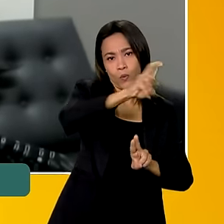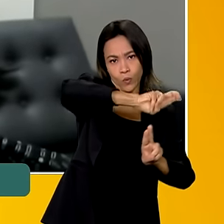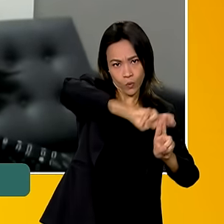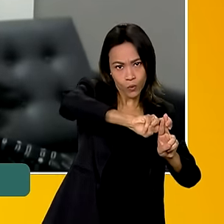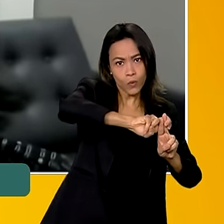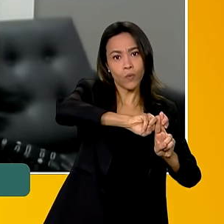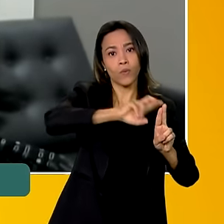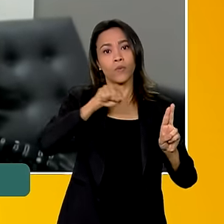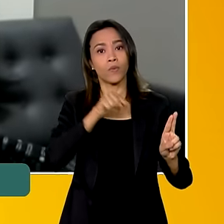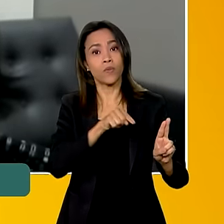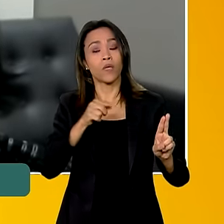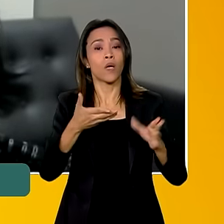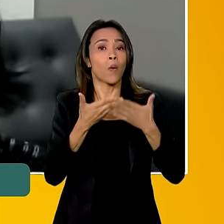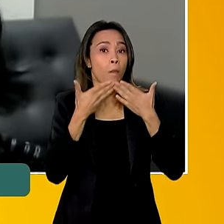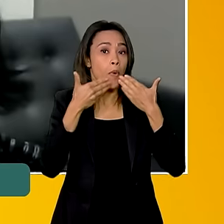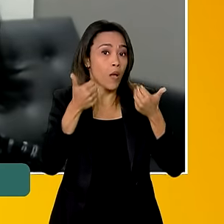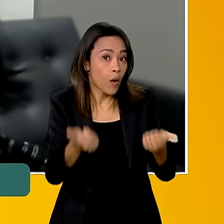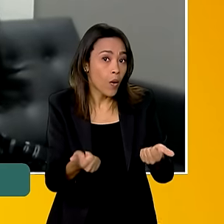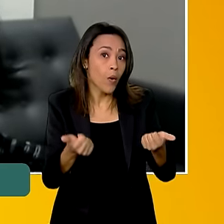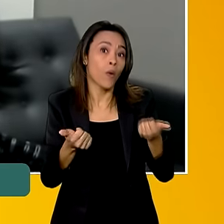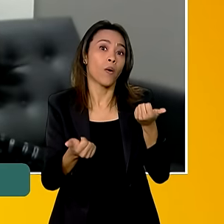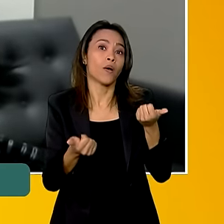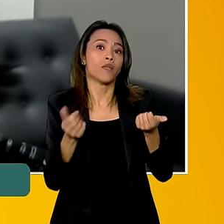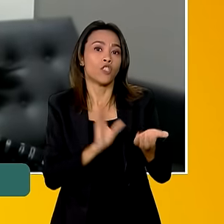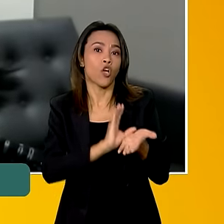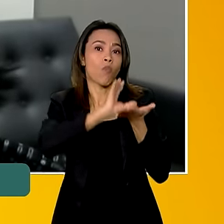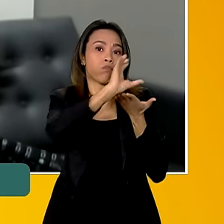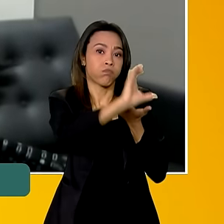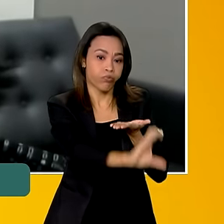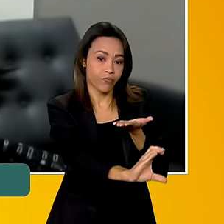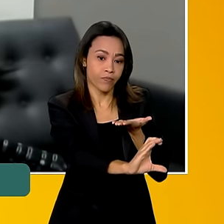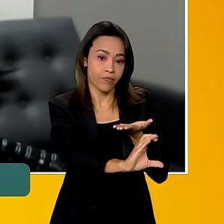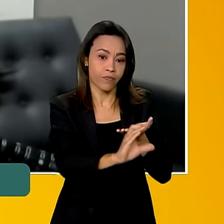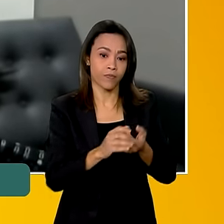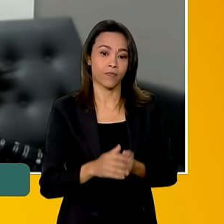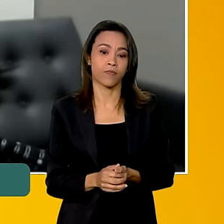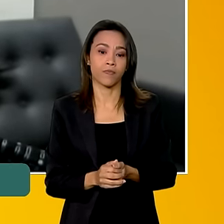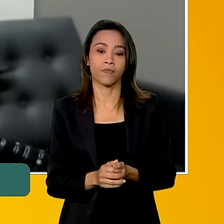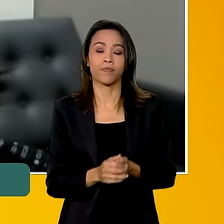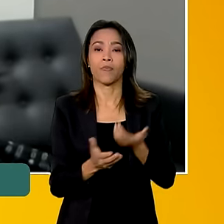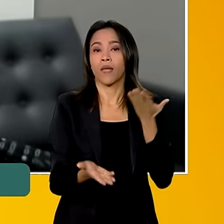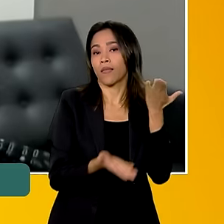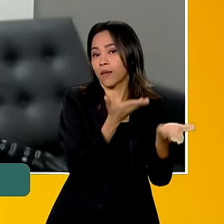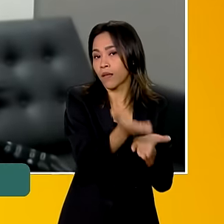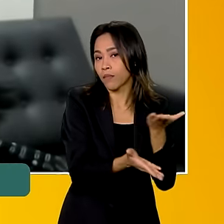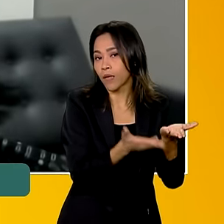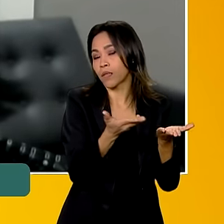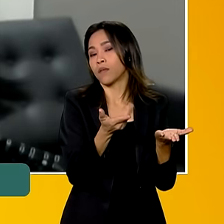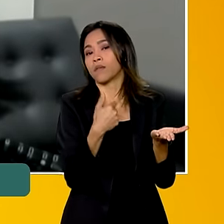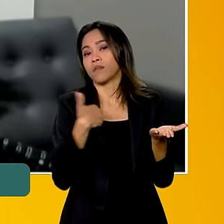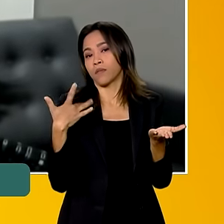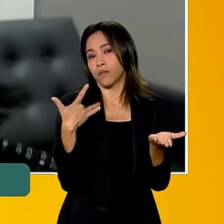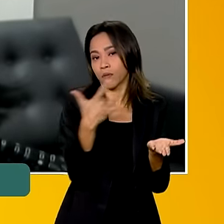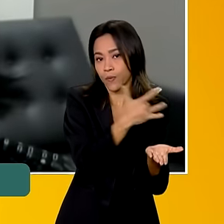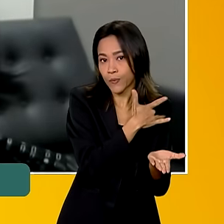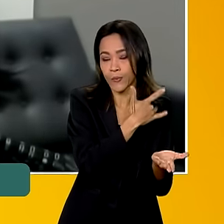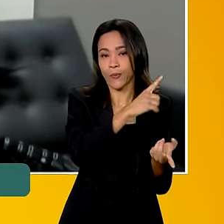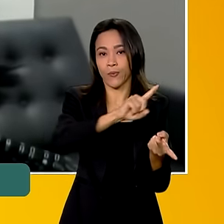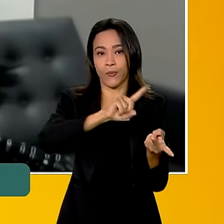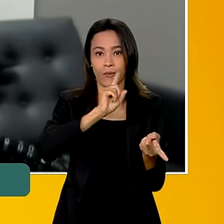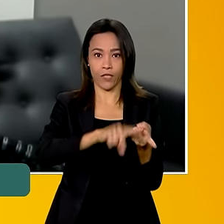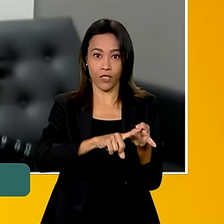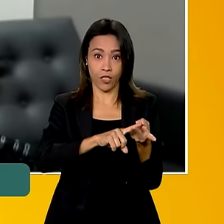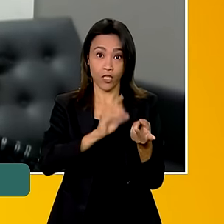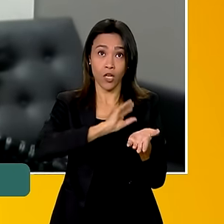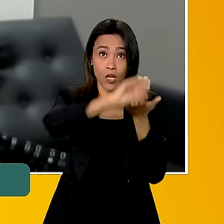com a melhoria dos recursos, do repasse de recursos dos tratamentos de saúde e de reabilitação para os